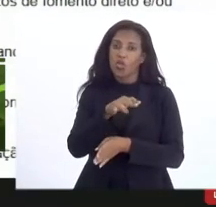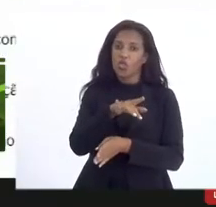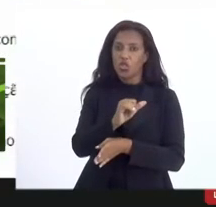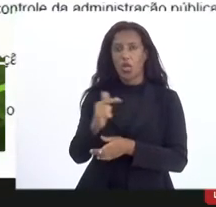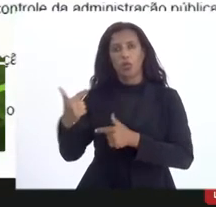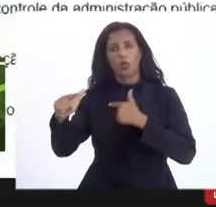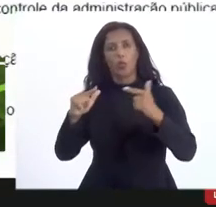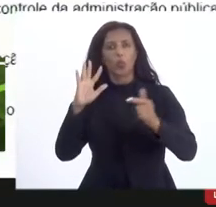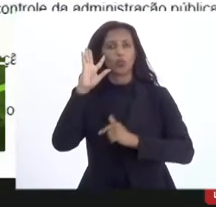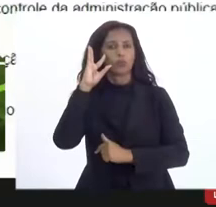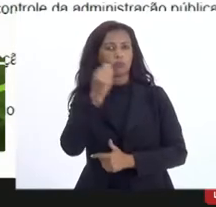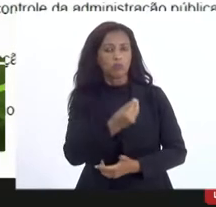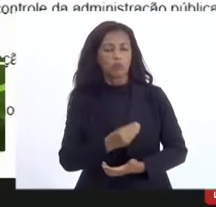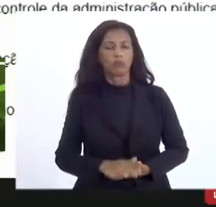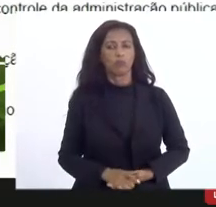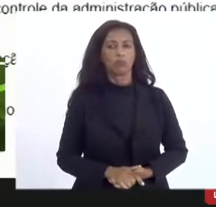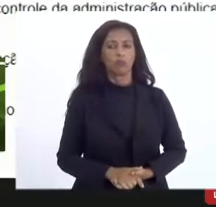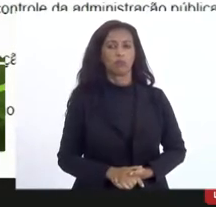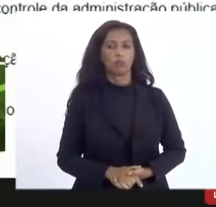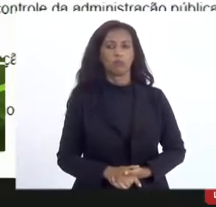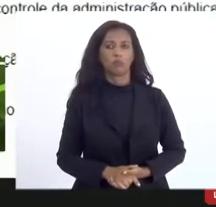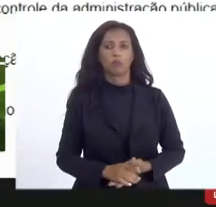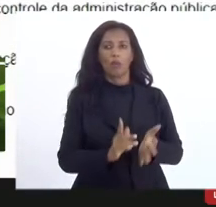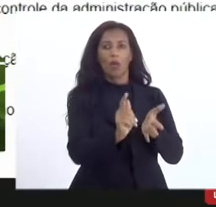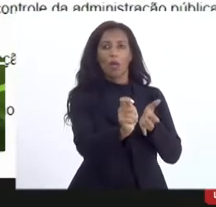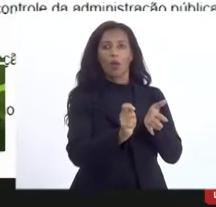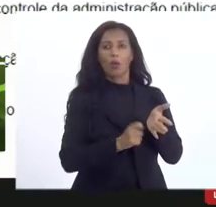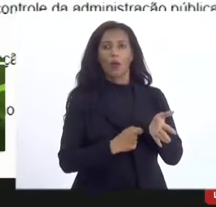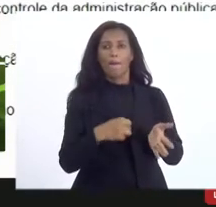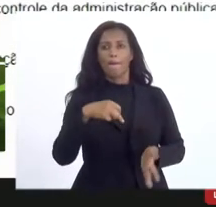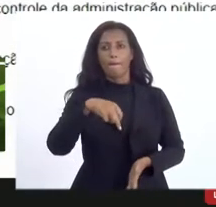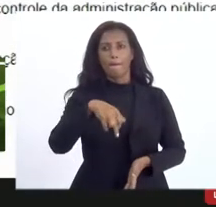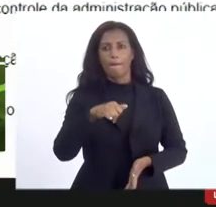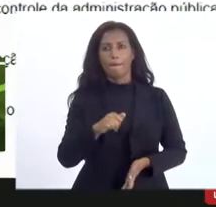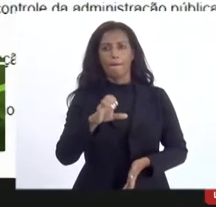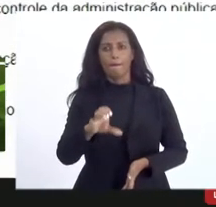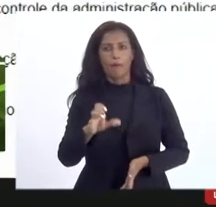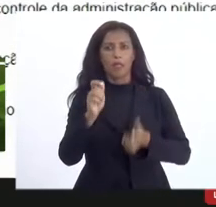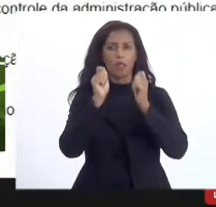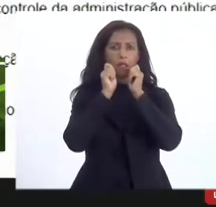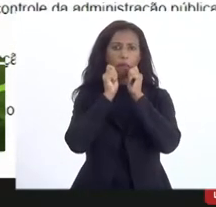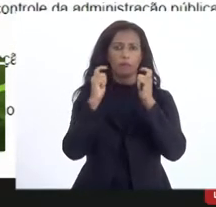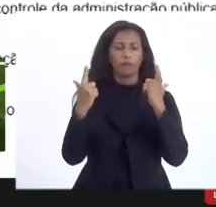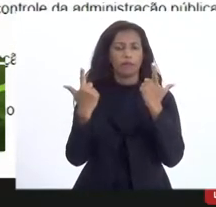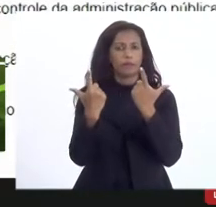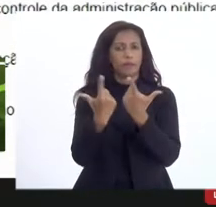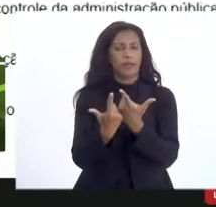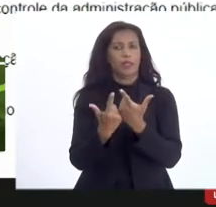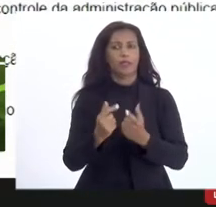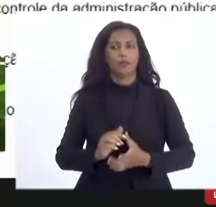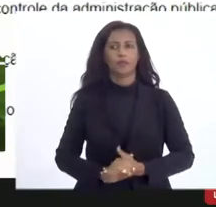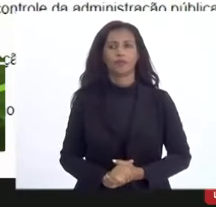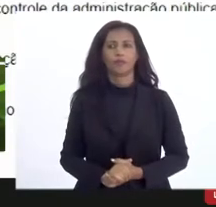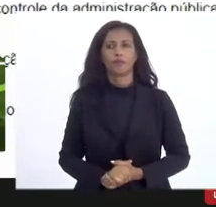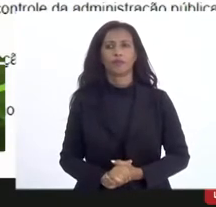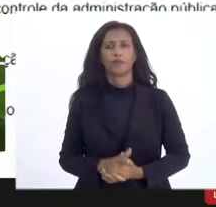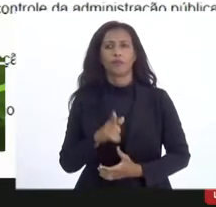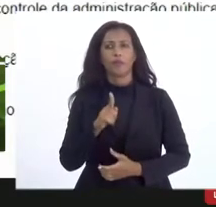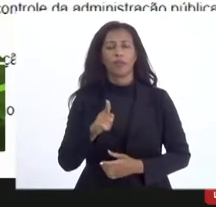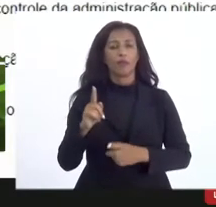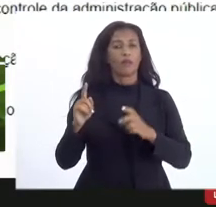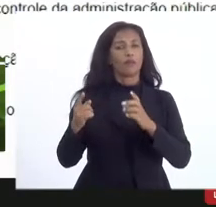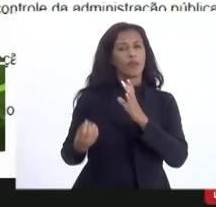providências autoria do deputado Carlos Mink que a Assembleia Legislativa do Estado de Janeiro resolve ficam criados